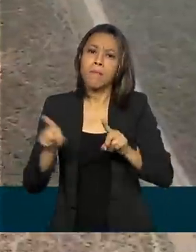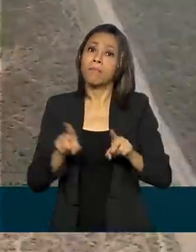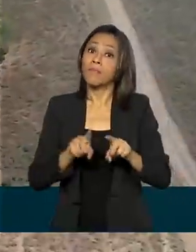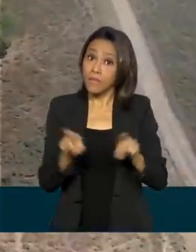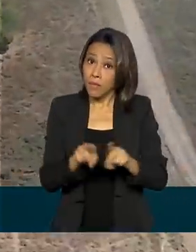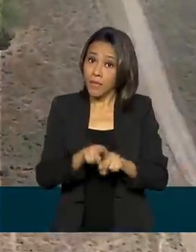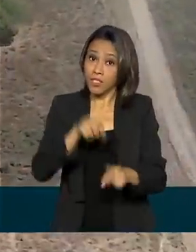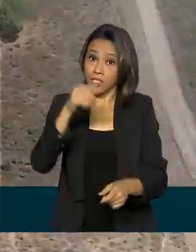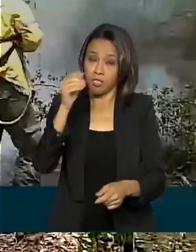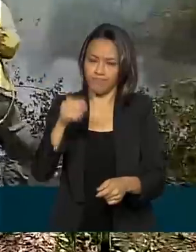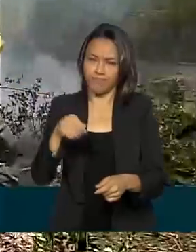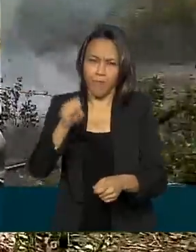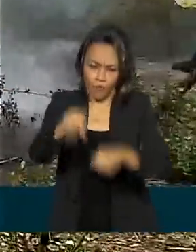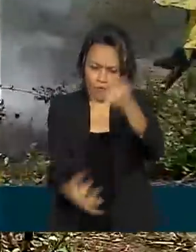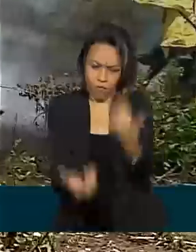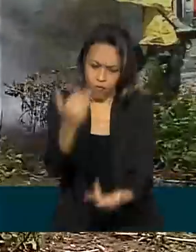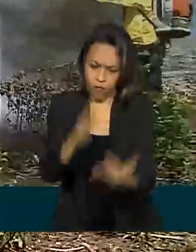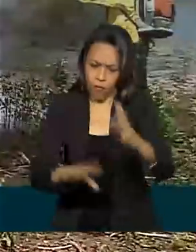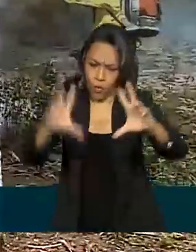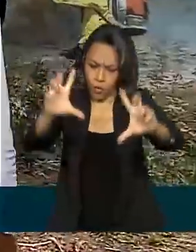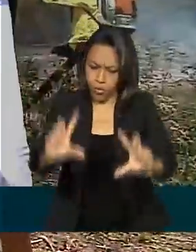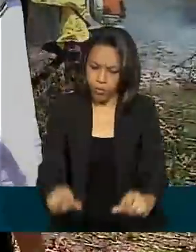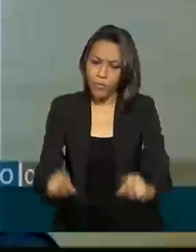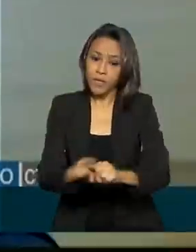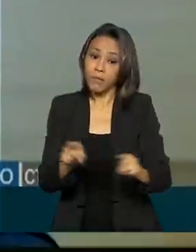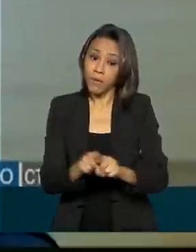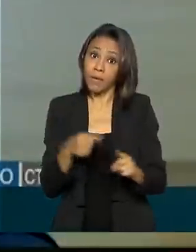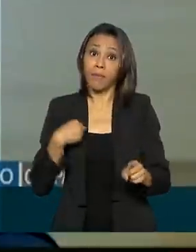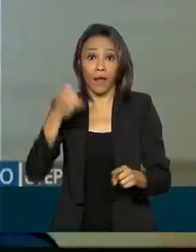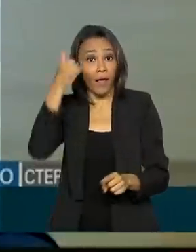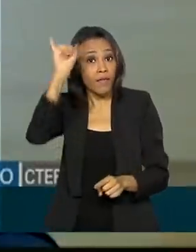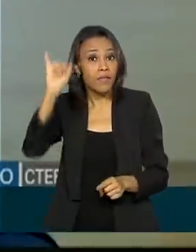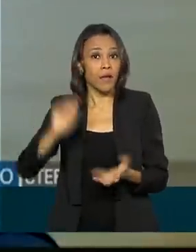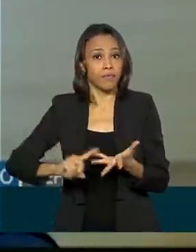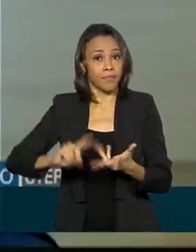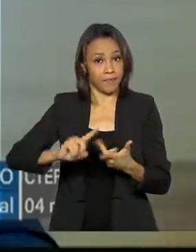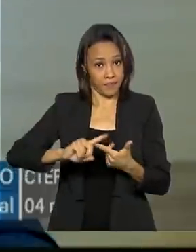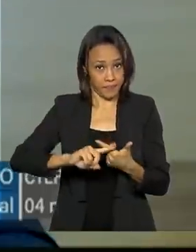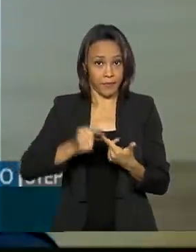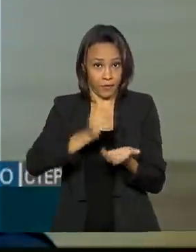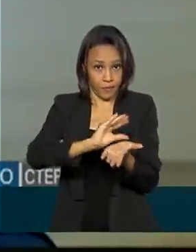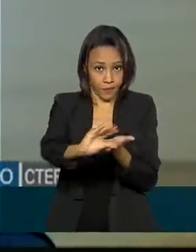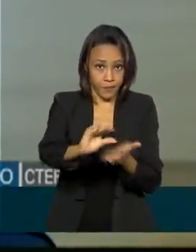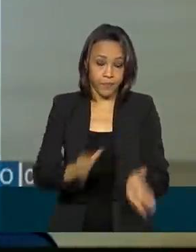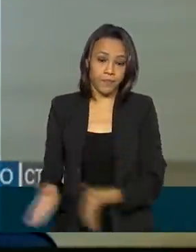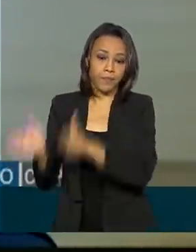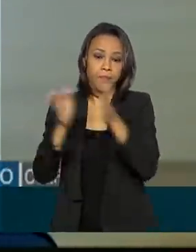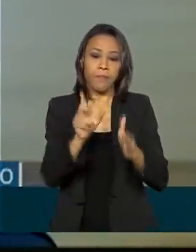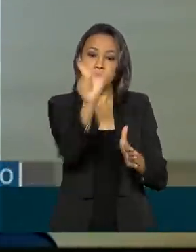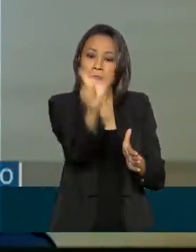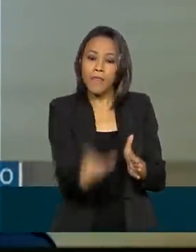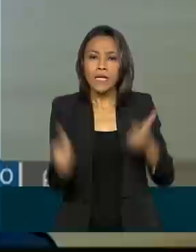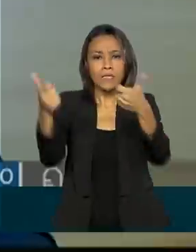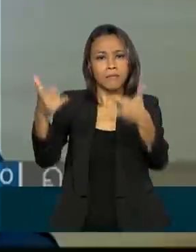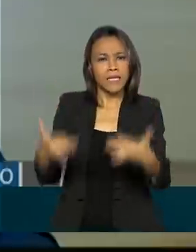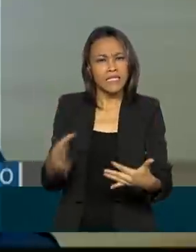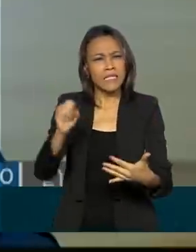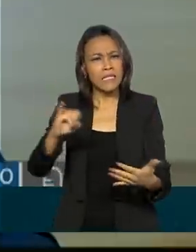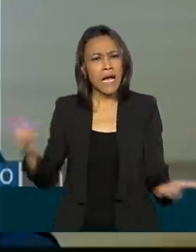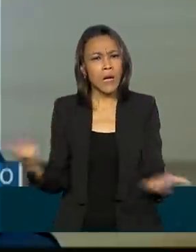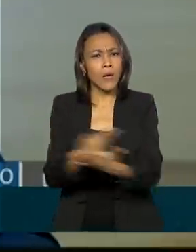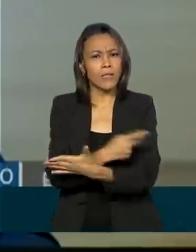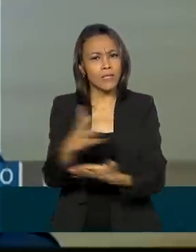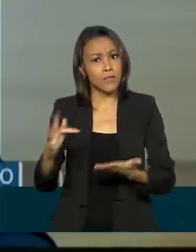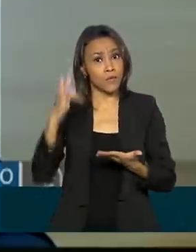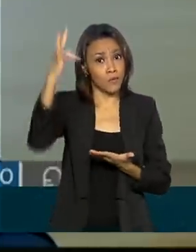fogo, o ministro defendeu o investimento na prevenção. Que permitam que, se caso ocorra um problema no futuro, que é